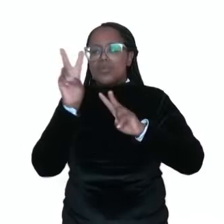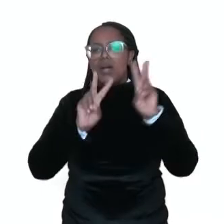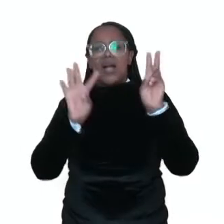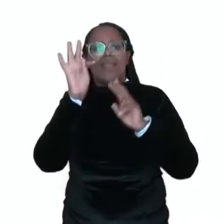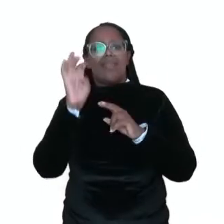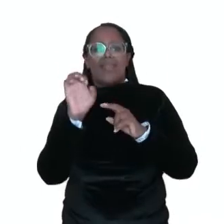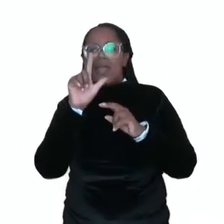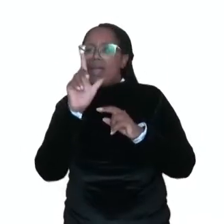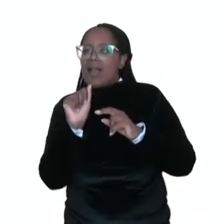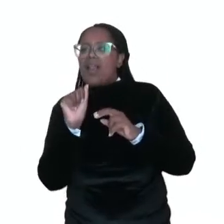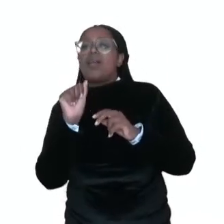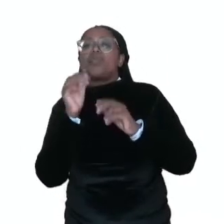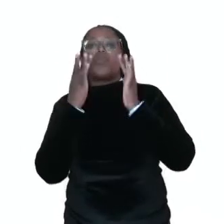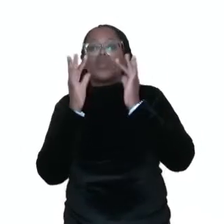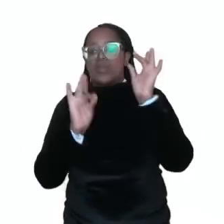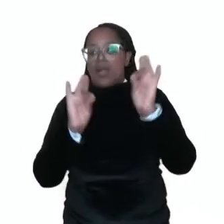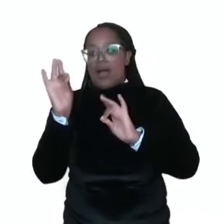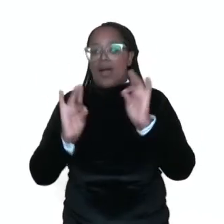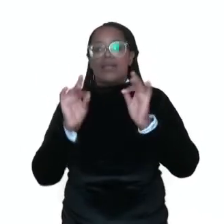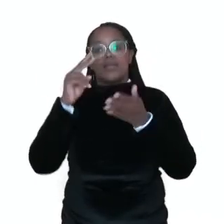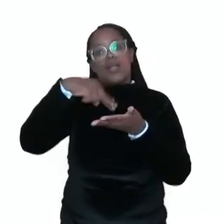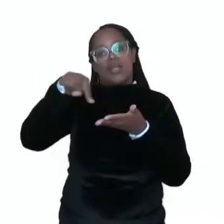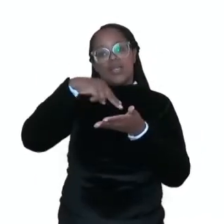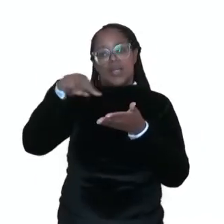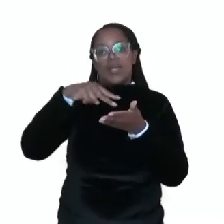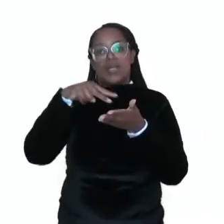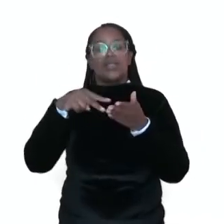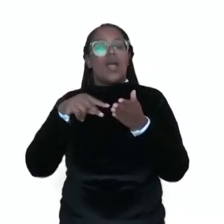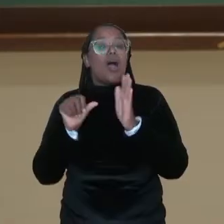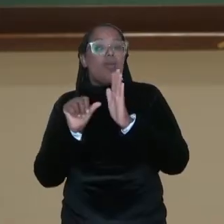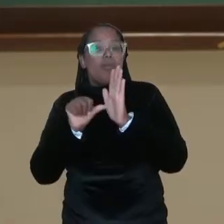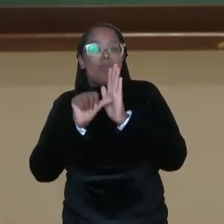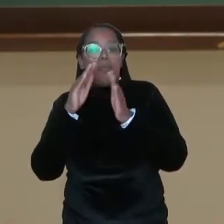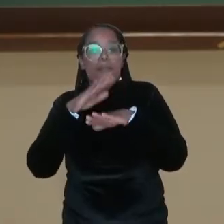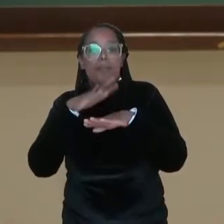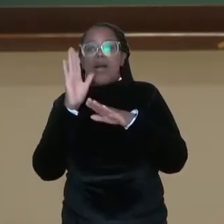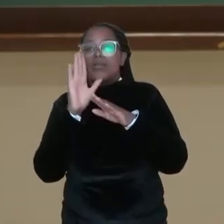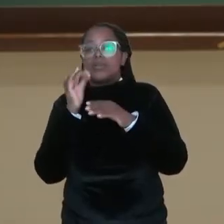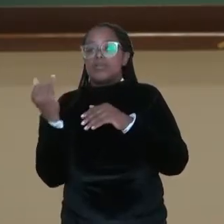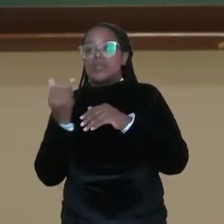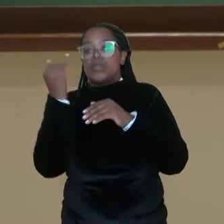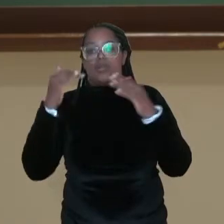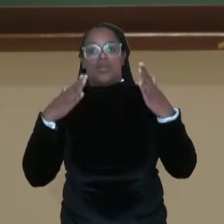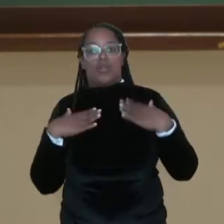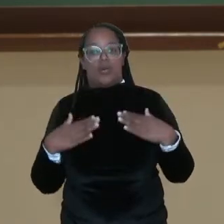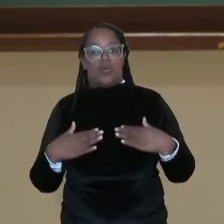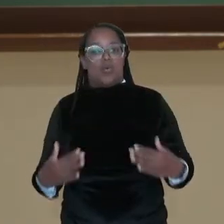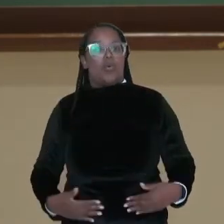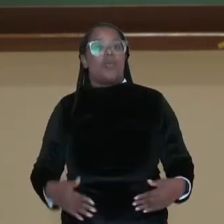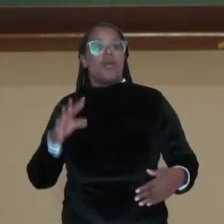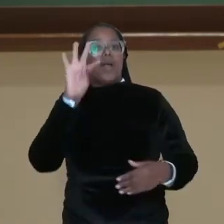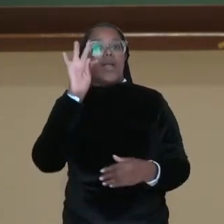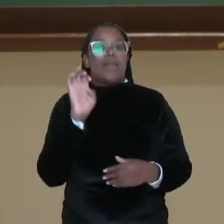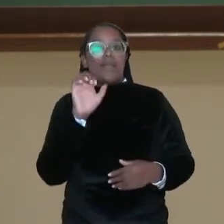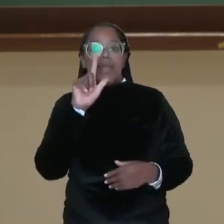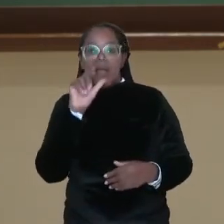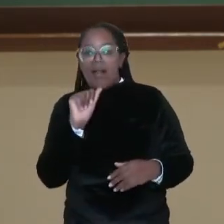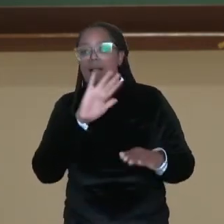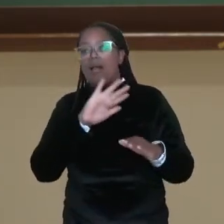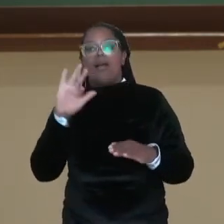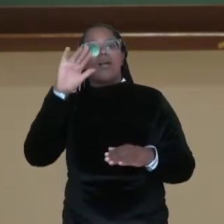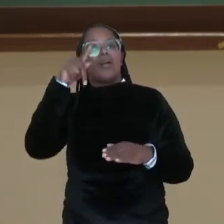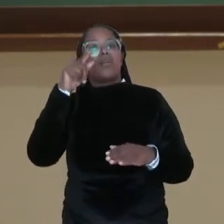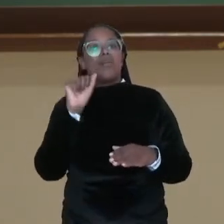No teatro e na dança o principal suporte é o corpo. Veja, nas artes visuais então o suporte é a tela, as paredes,